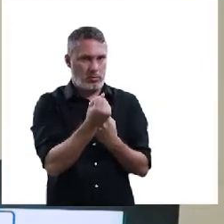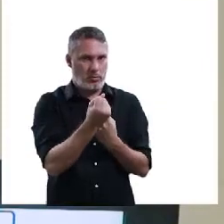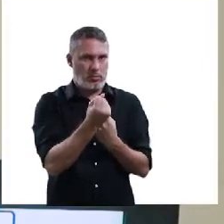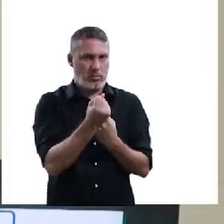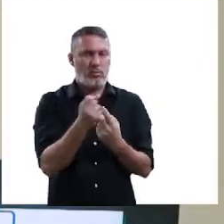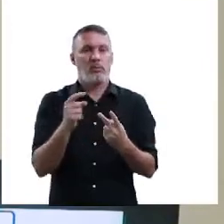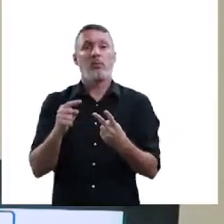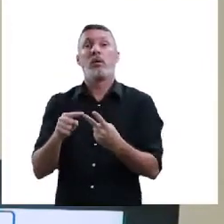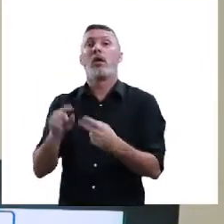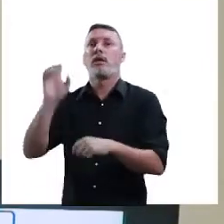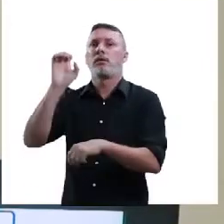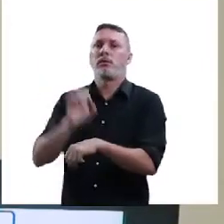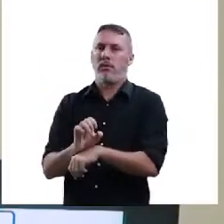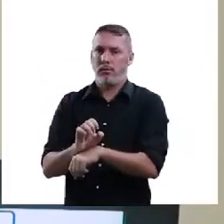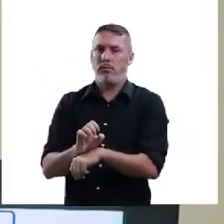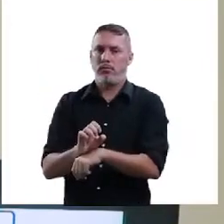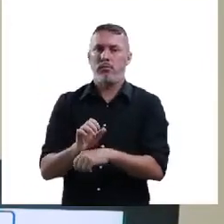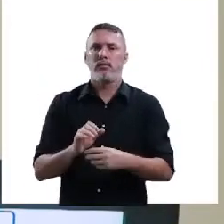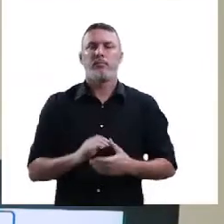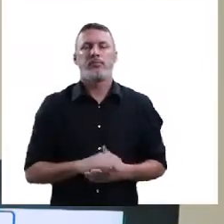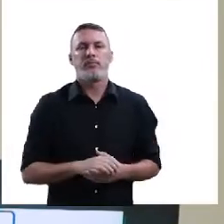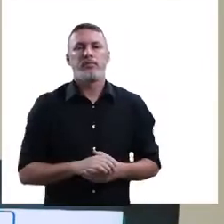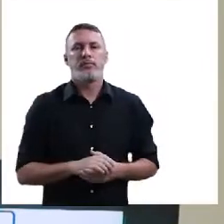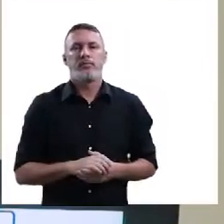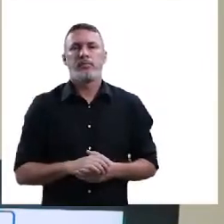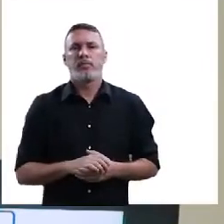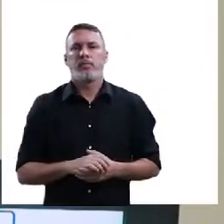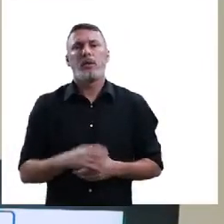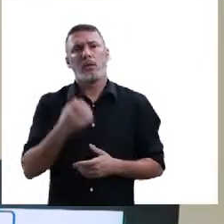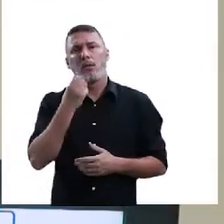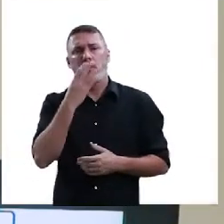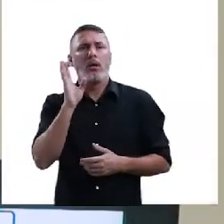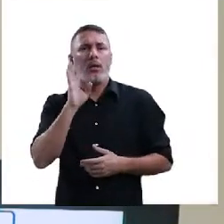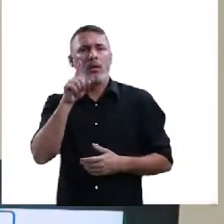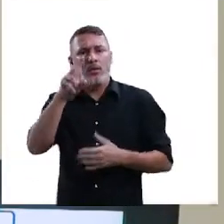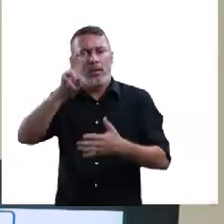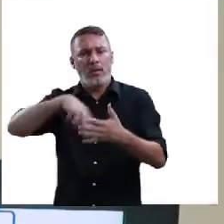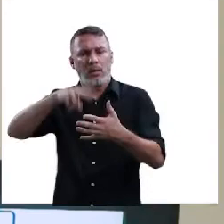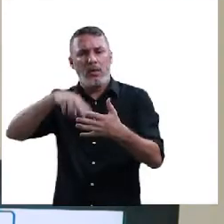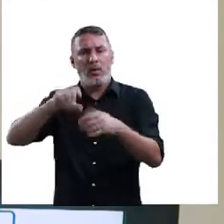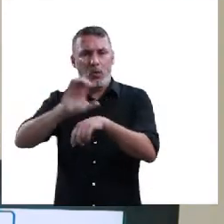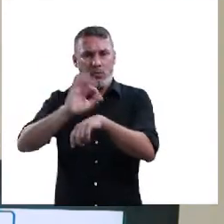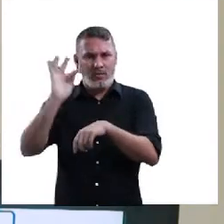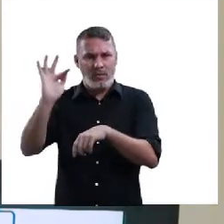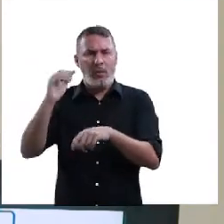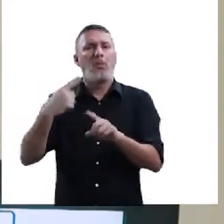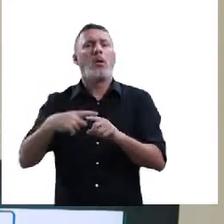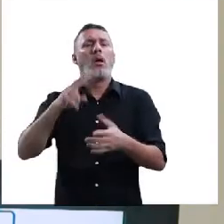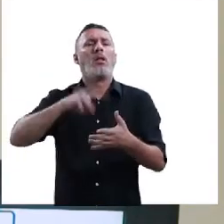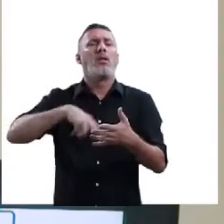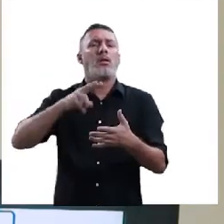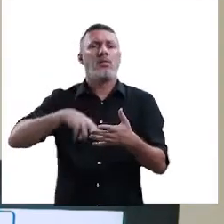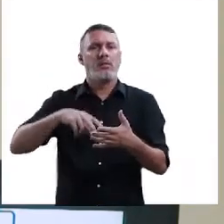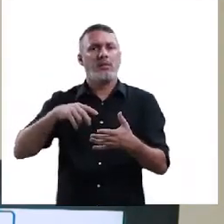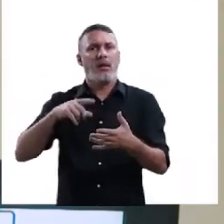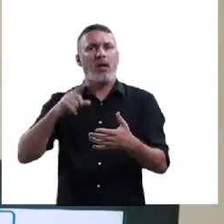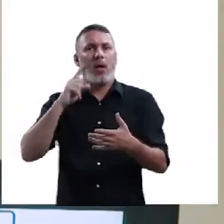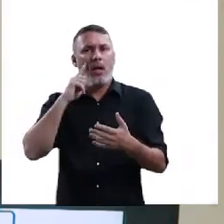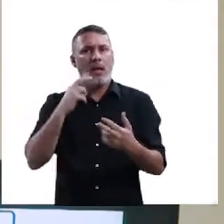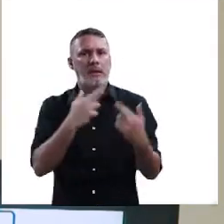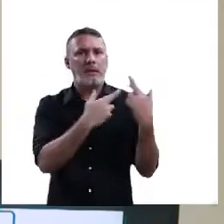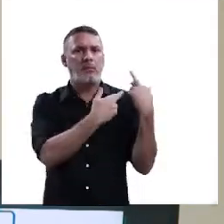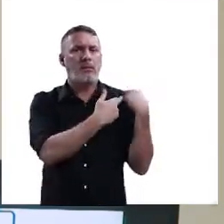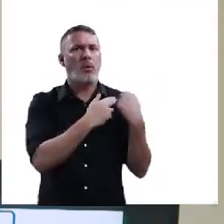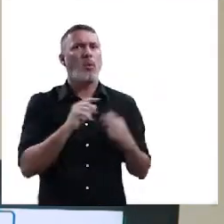quando eu falo que esses são responsáveis, você pode apontar erros. Não apontar, ah, que o Estado é o único culpado, mas ele